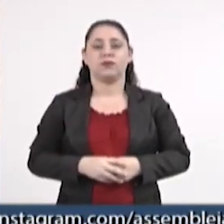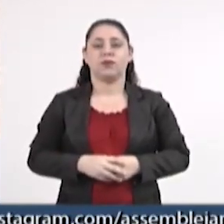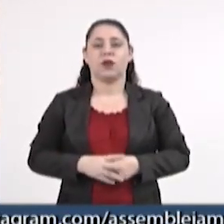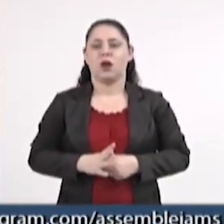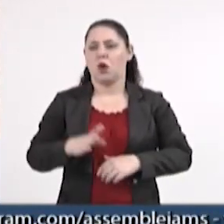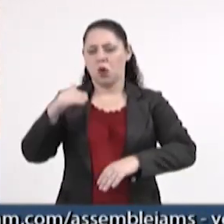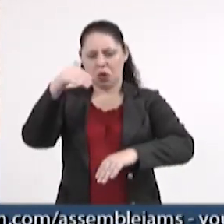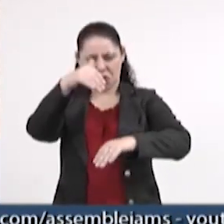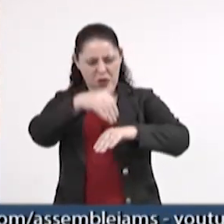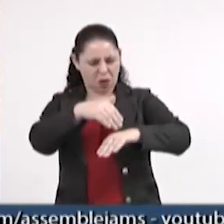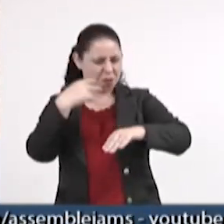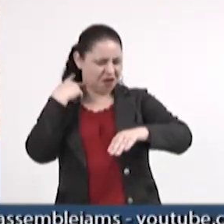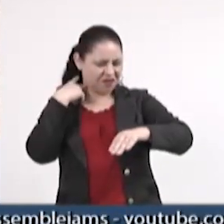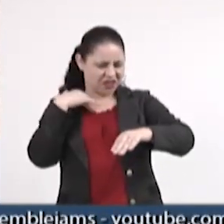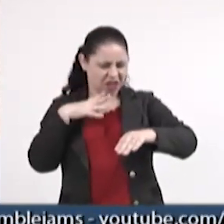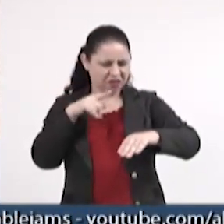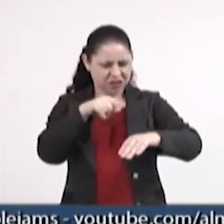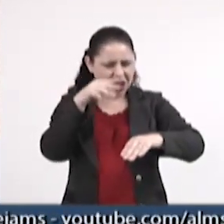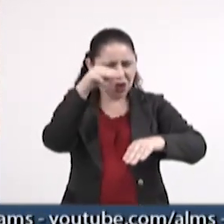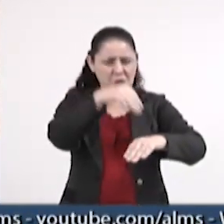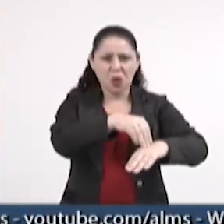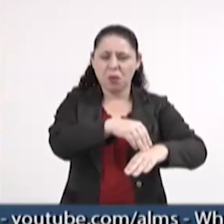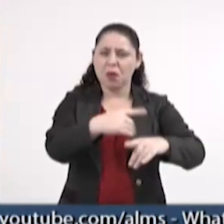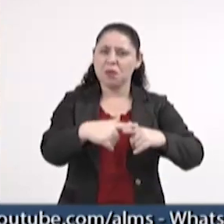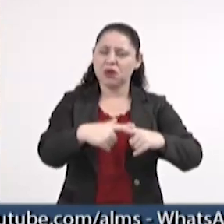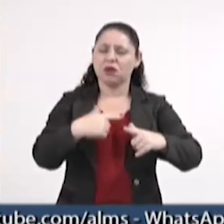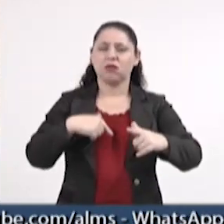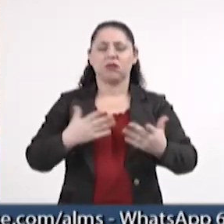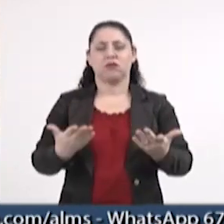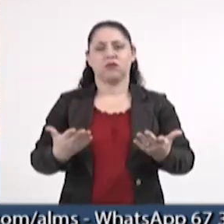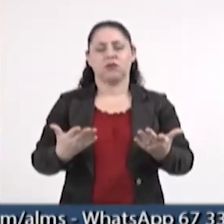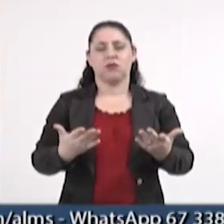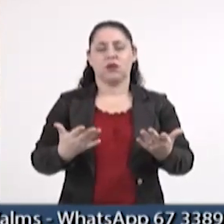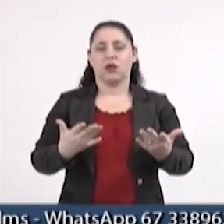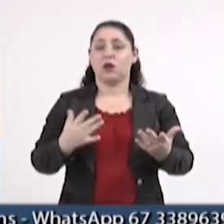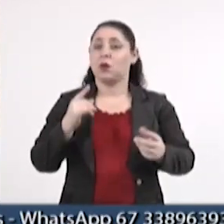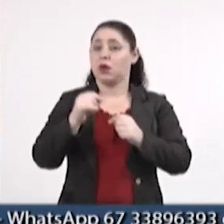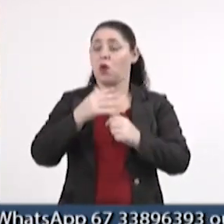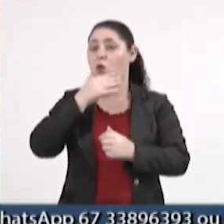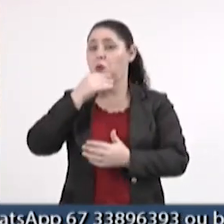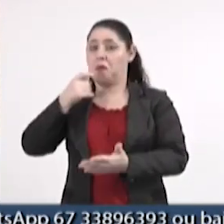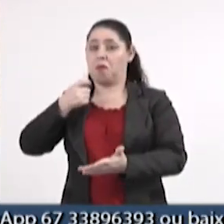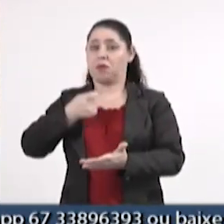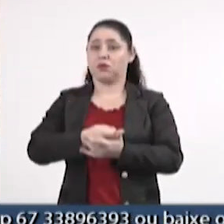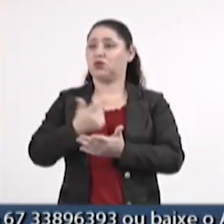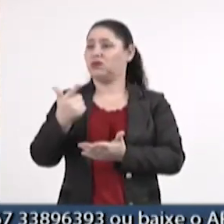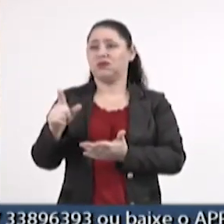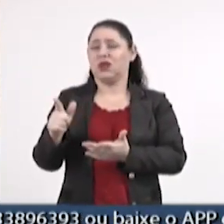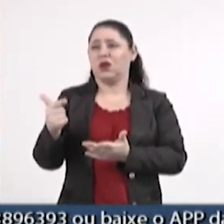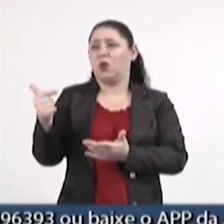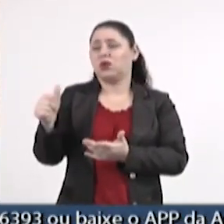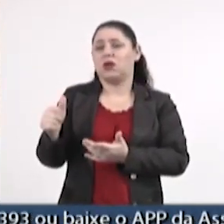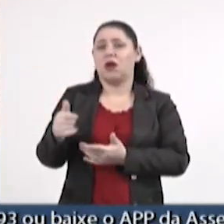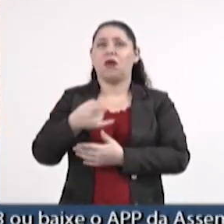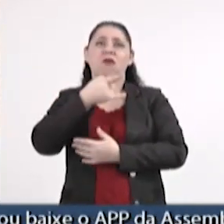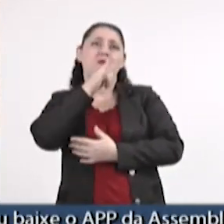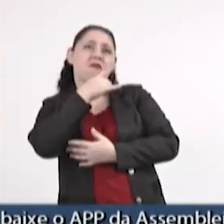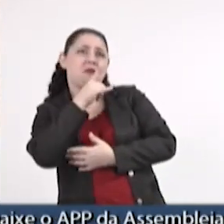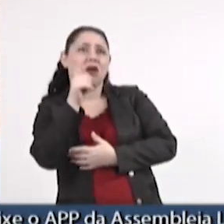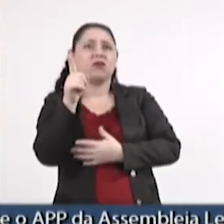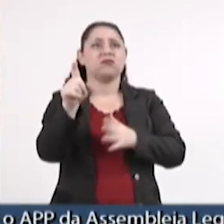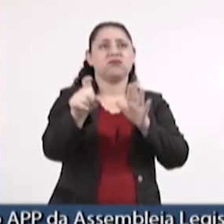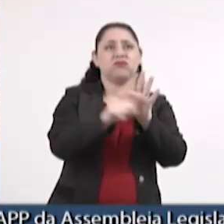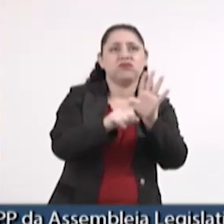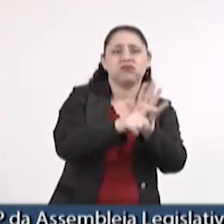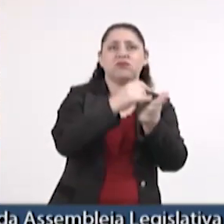culpabilização da vítima. gente entender que a raiz da violência contra a mulher é o machismo e não tem outra raiz. Não é bebida, não é